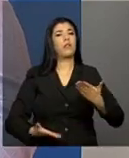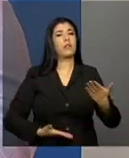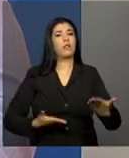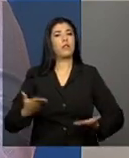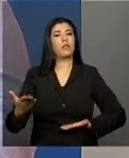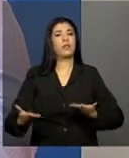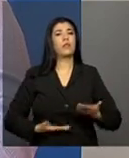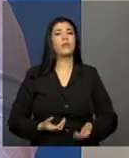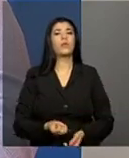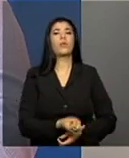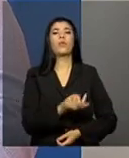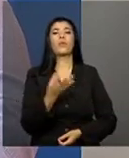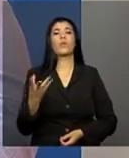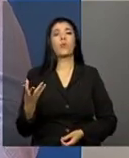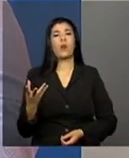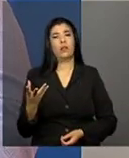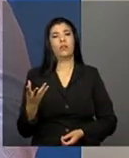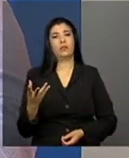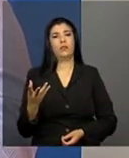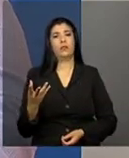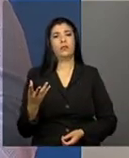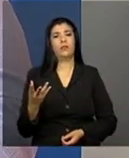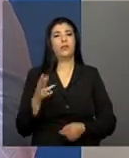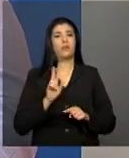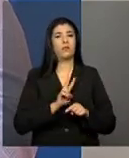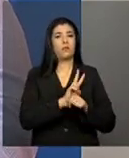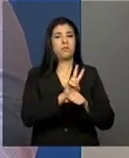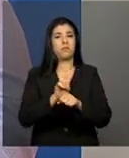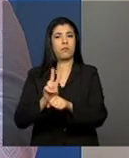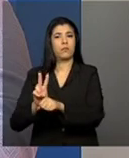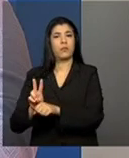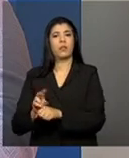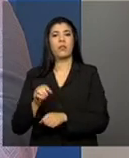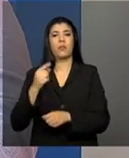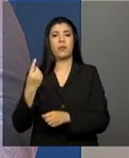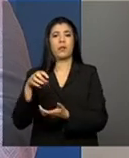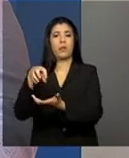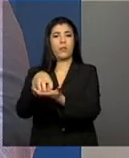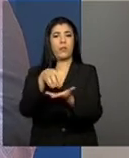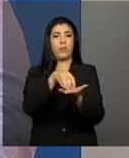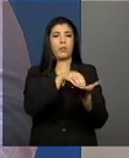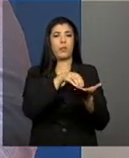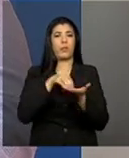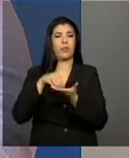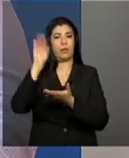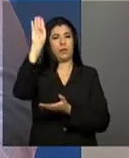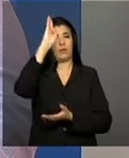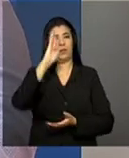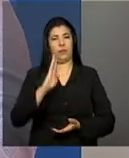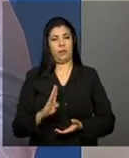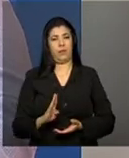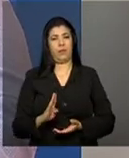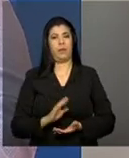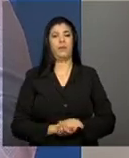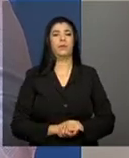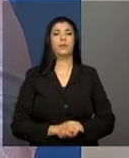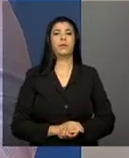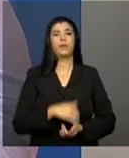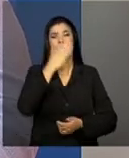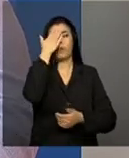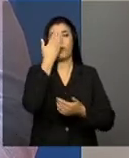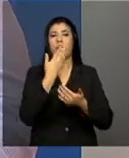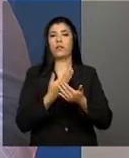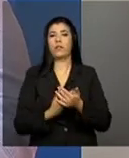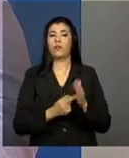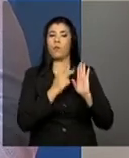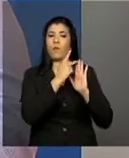pelo menos quantitativo, nesse momento, prestado pelas unidades em todo o Brasil. Então, acho que assim, o prontuário,